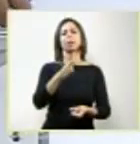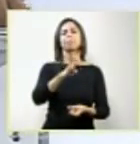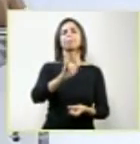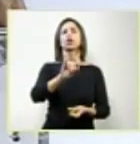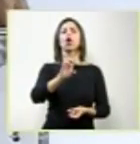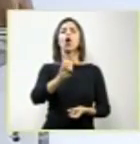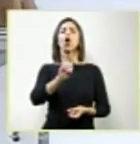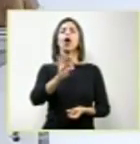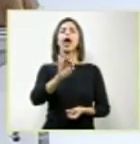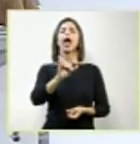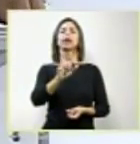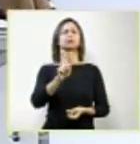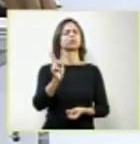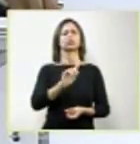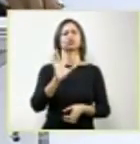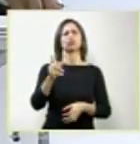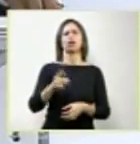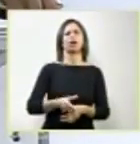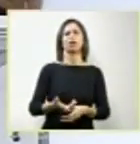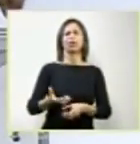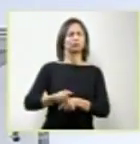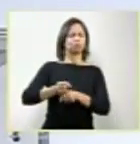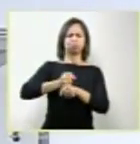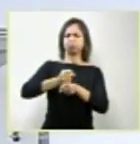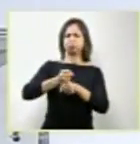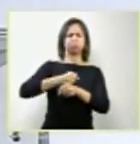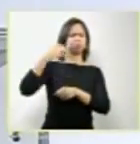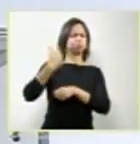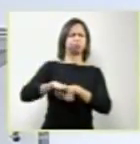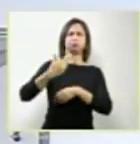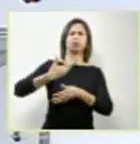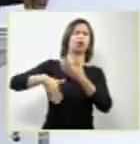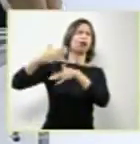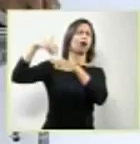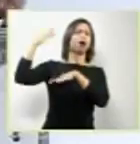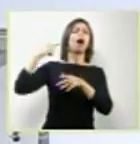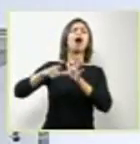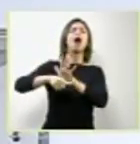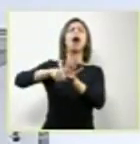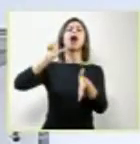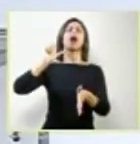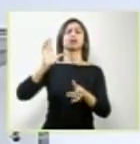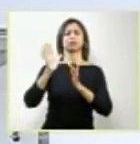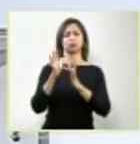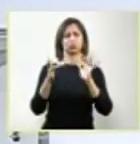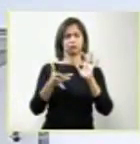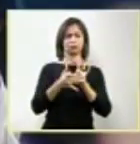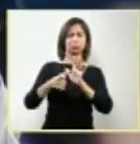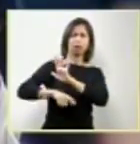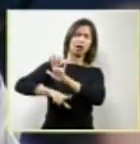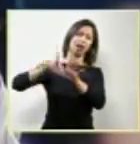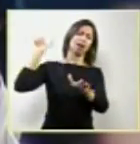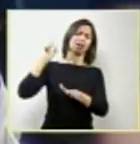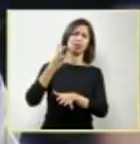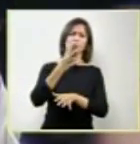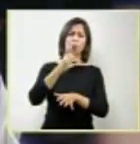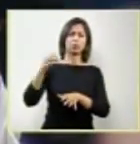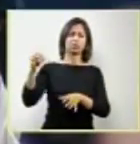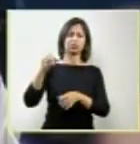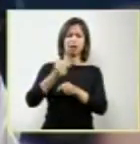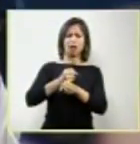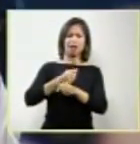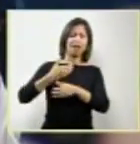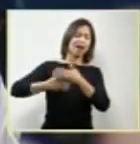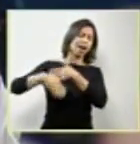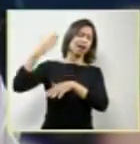Ele é milenar porque ele é hipocrático. 400 anos antes de Cristo, Hipócrates já preconizava